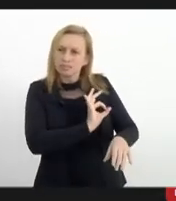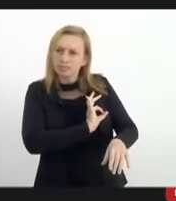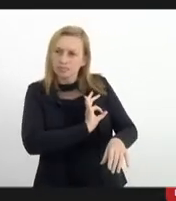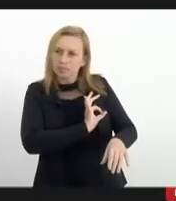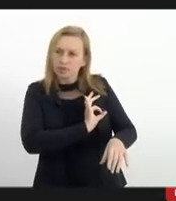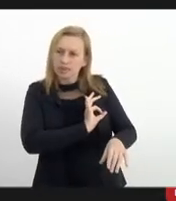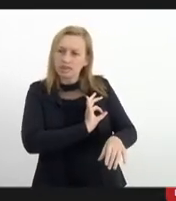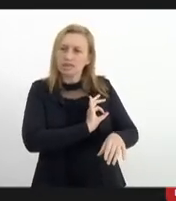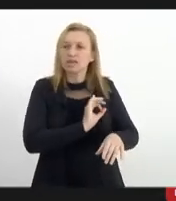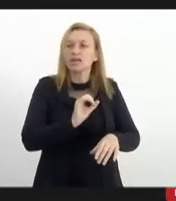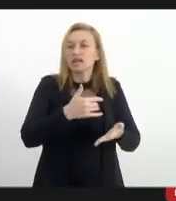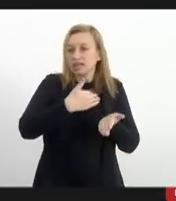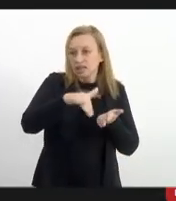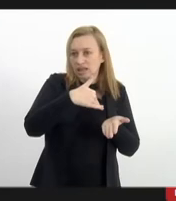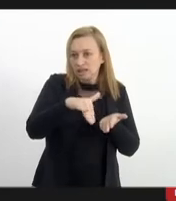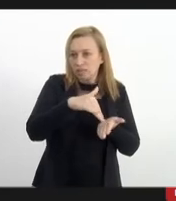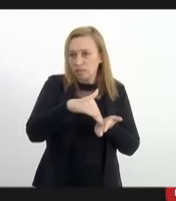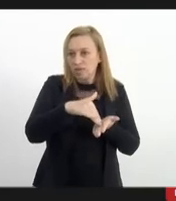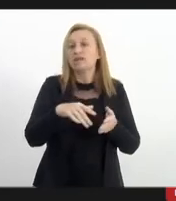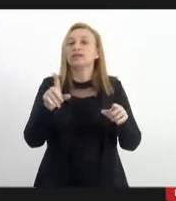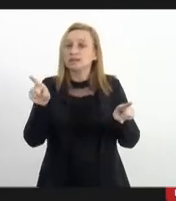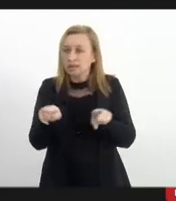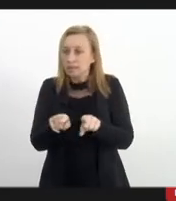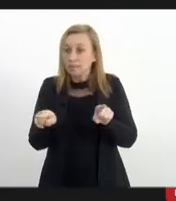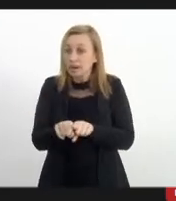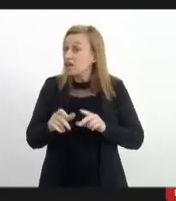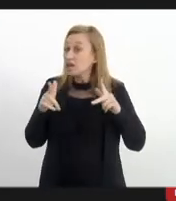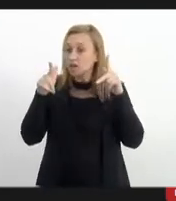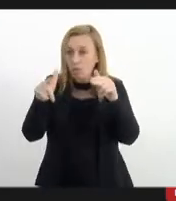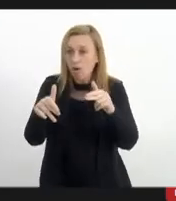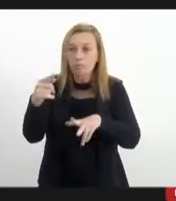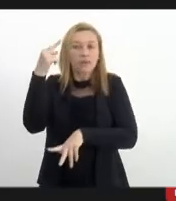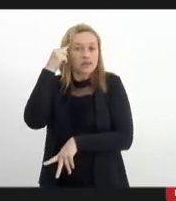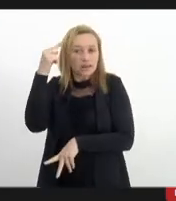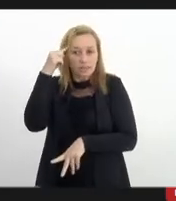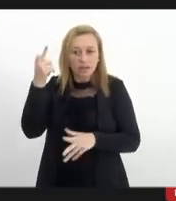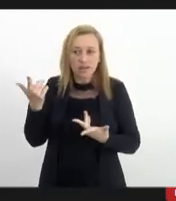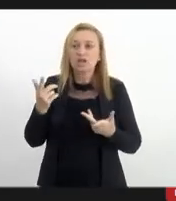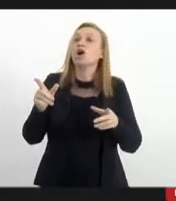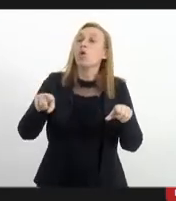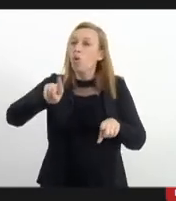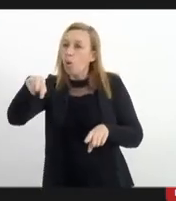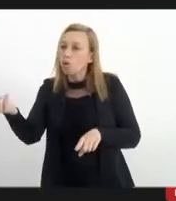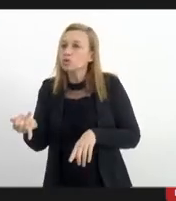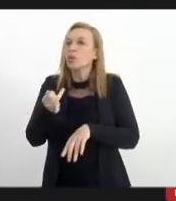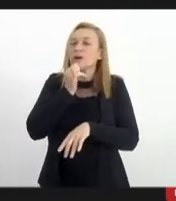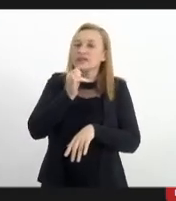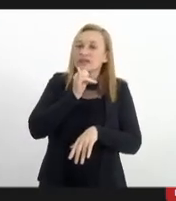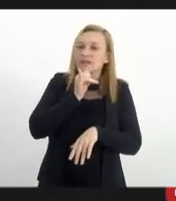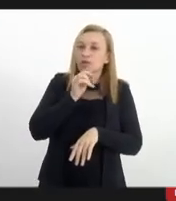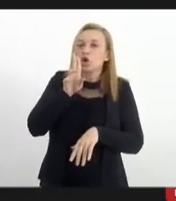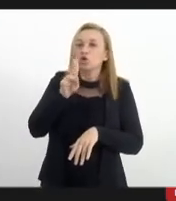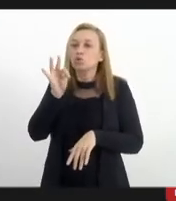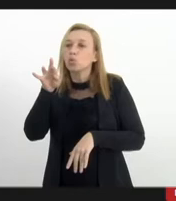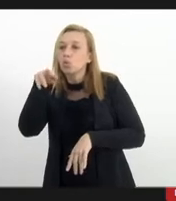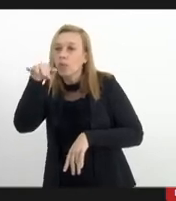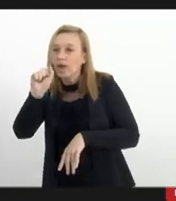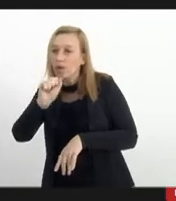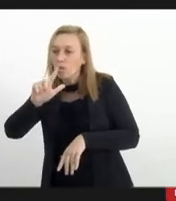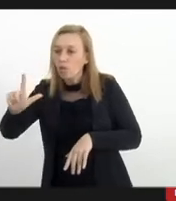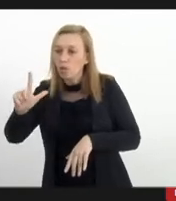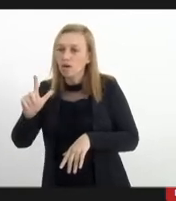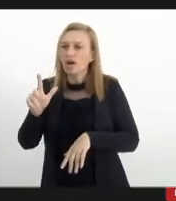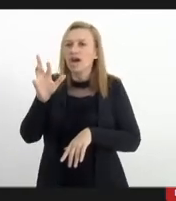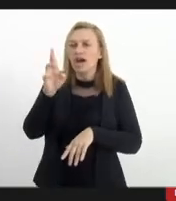excepcionalidade. Um outro exemplo, eu quero atravessar o Túnel Rebouças, eu vou sair da Zona Sul e vou para a Zona Norte ou vice